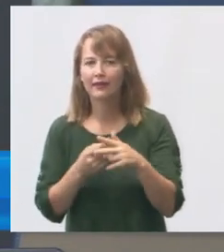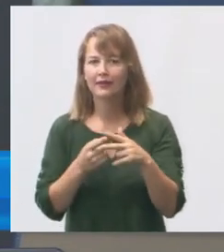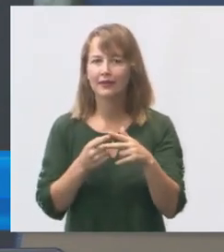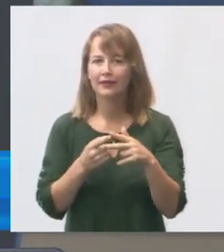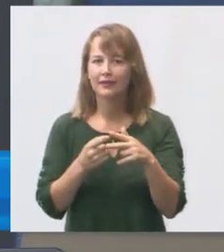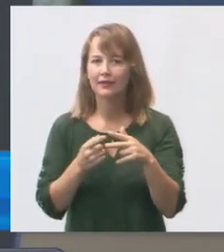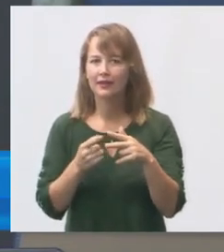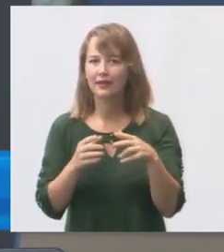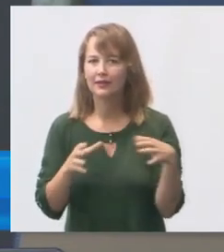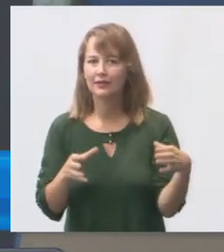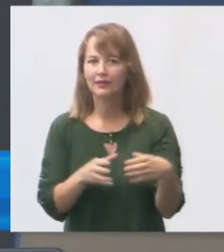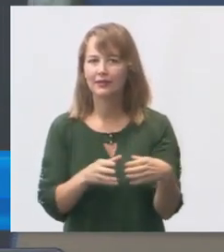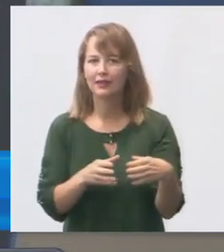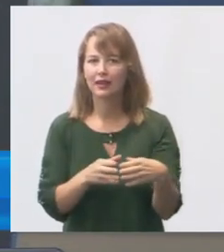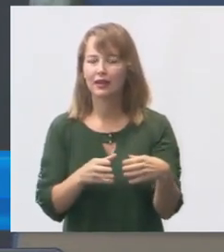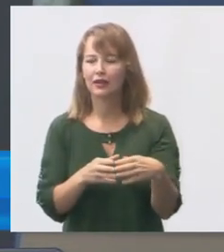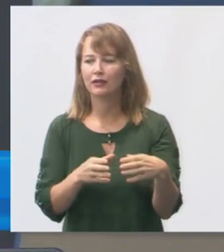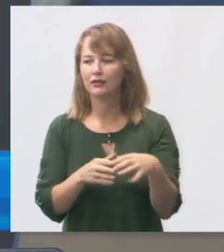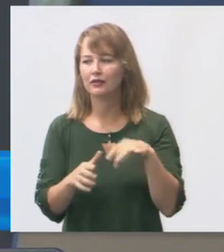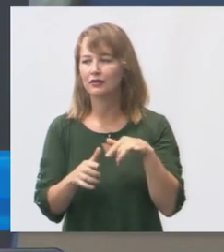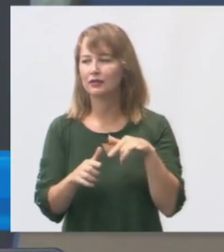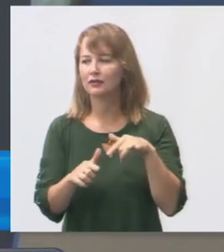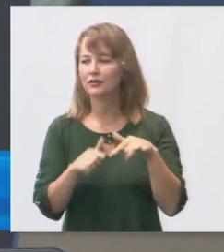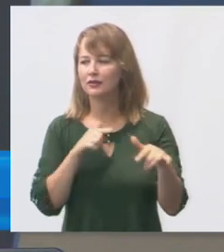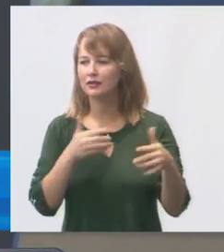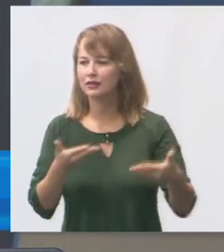faz obra. Porque a dúvida era o seguinte, quem estava?